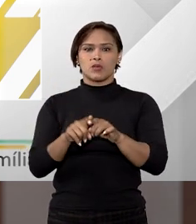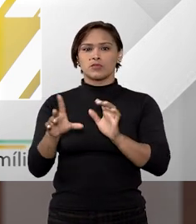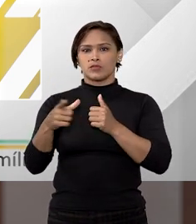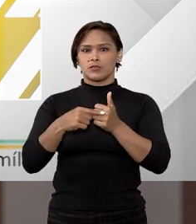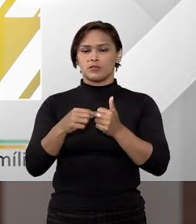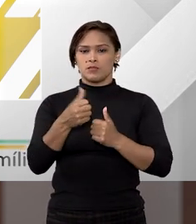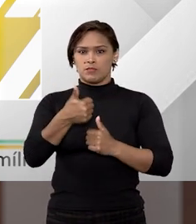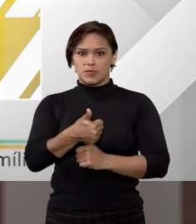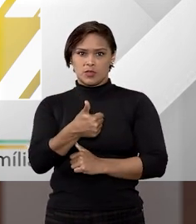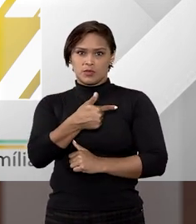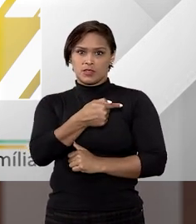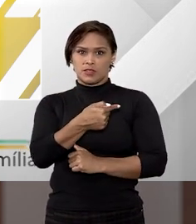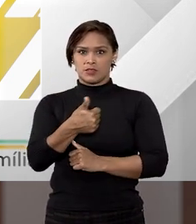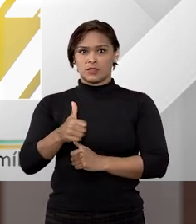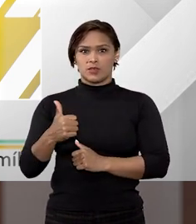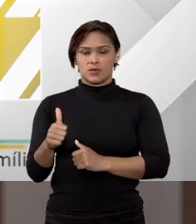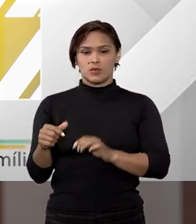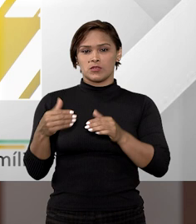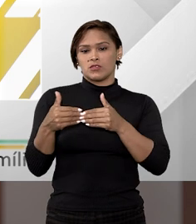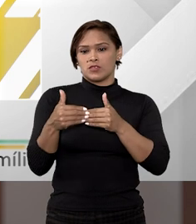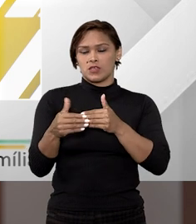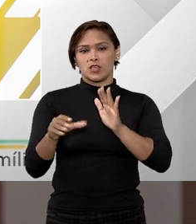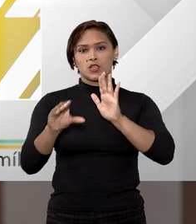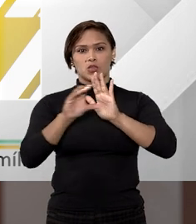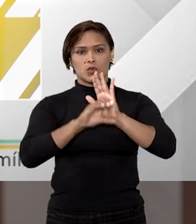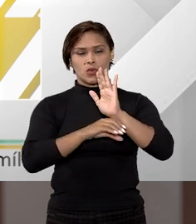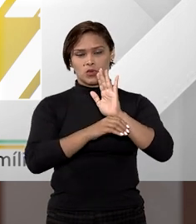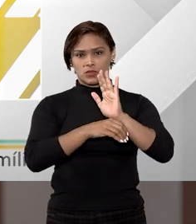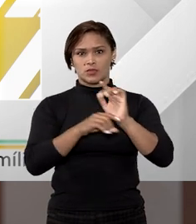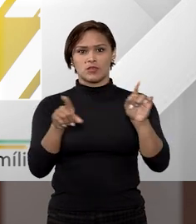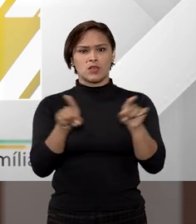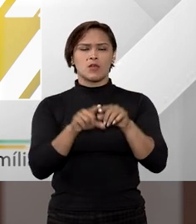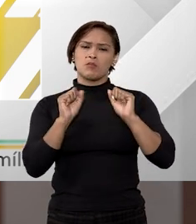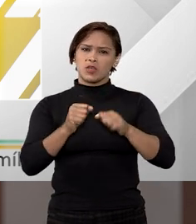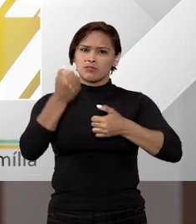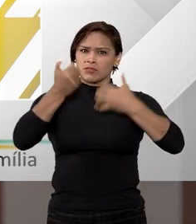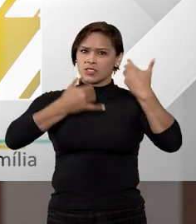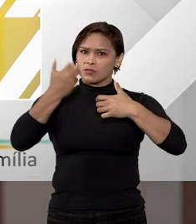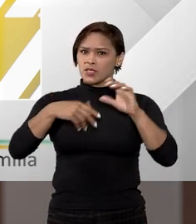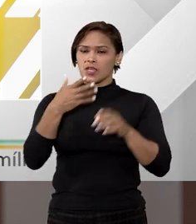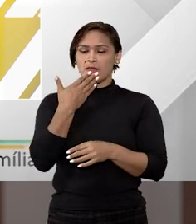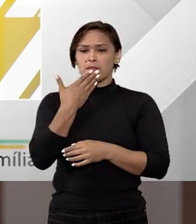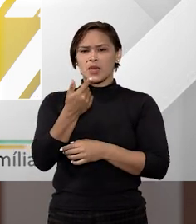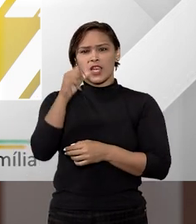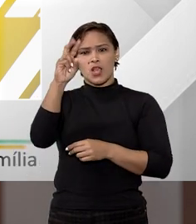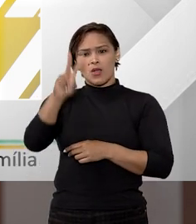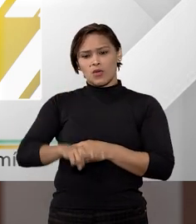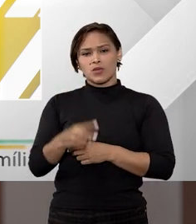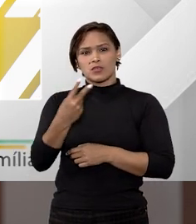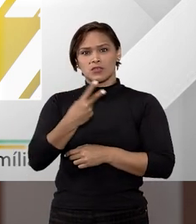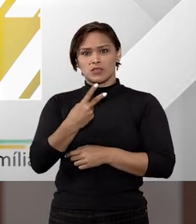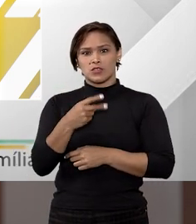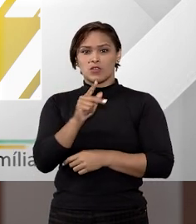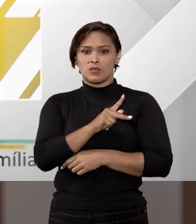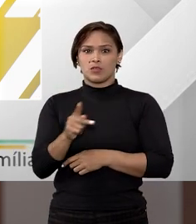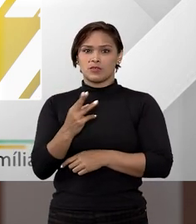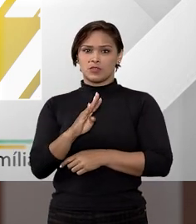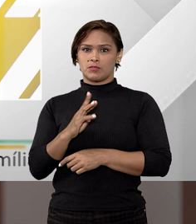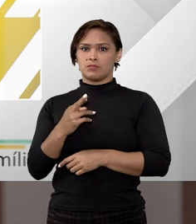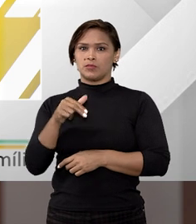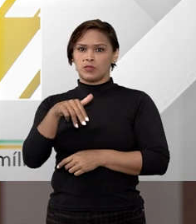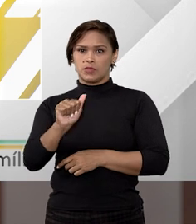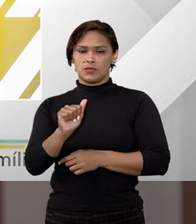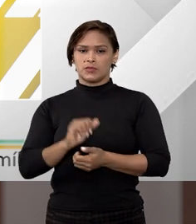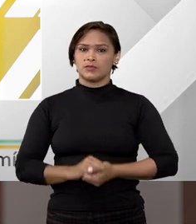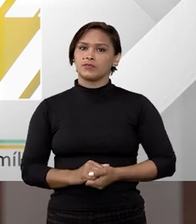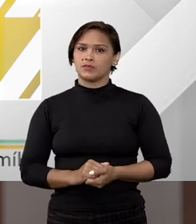artigo nº.711 e seguintes do Código Civil. Você poderia explicar para a gente esses dois conceitos, professora Bruna?